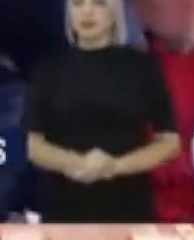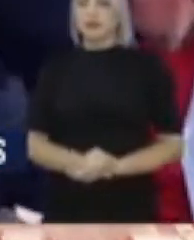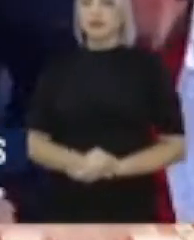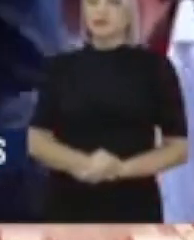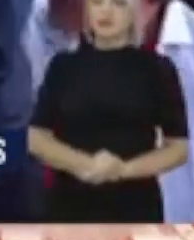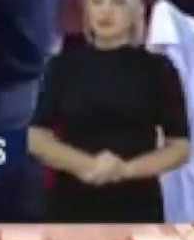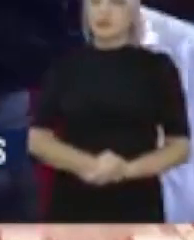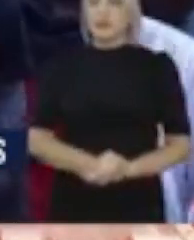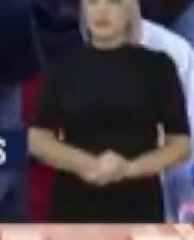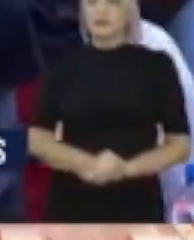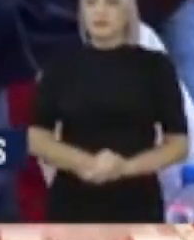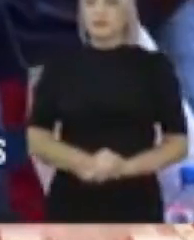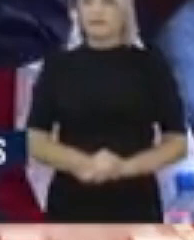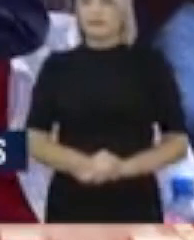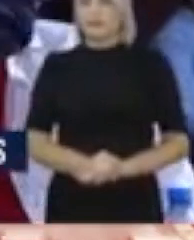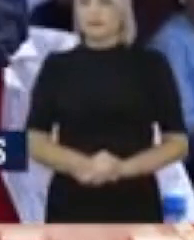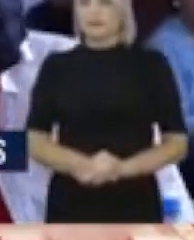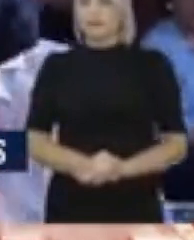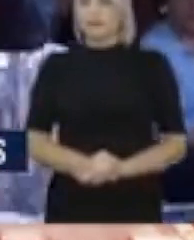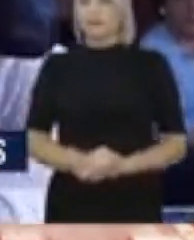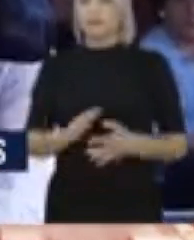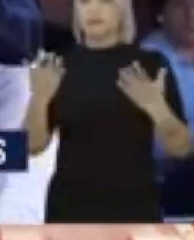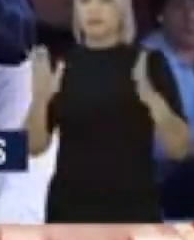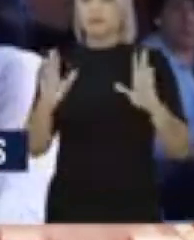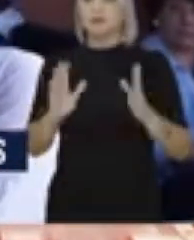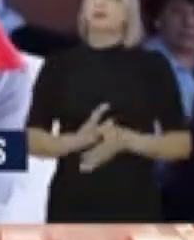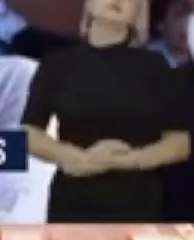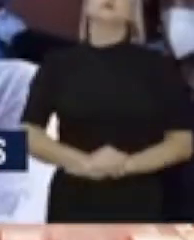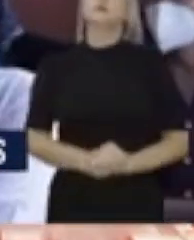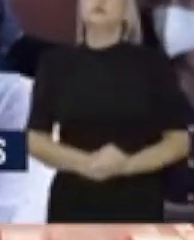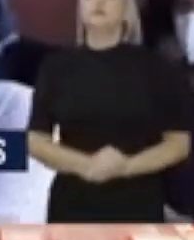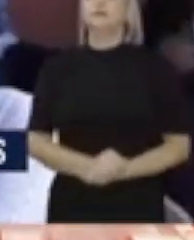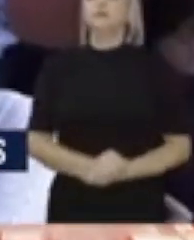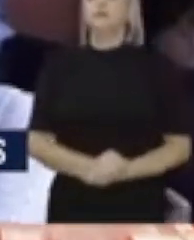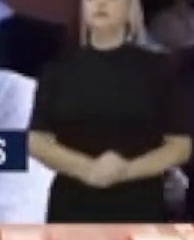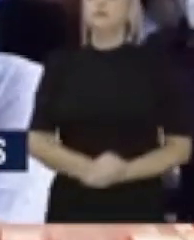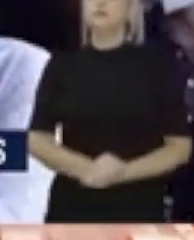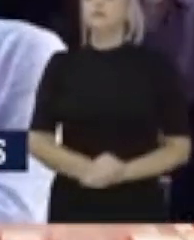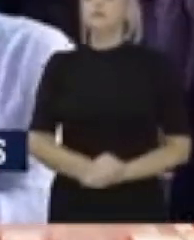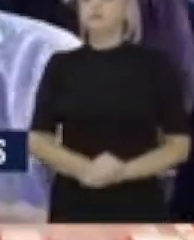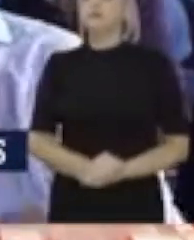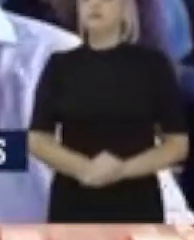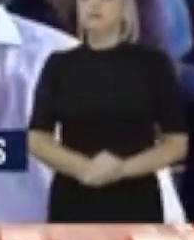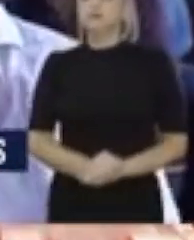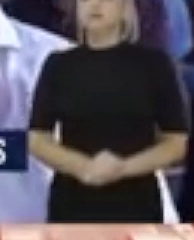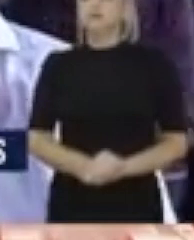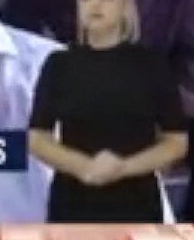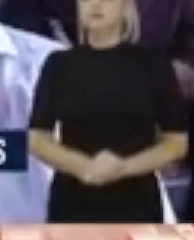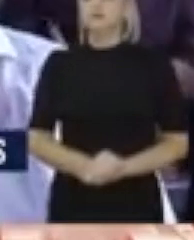enfim, manipulada, né, ser utilizada, enfim. Mas principalmente há uma